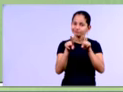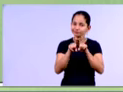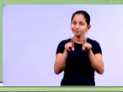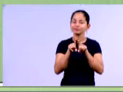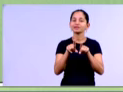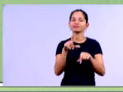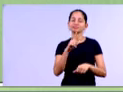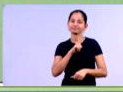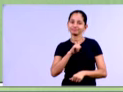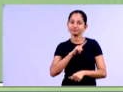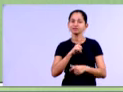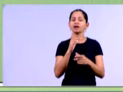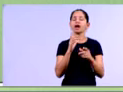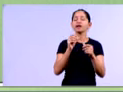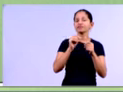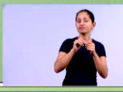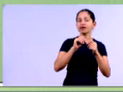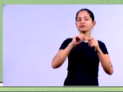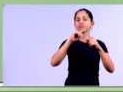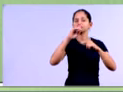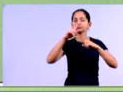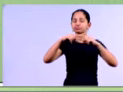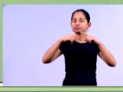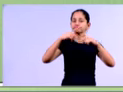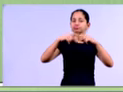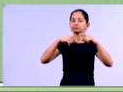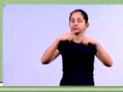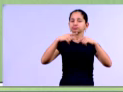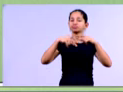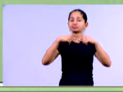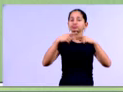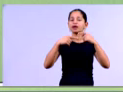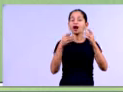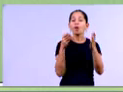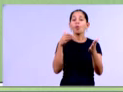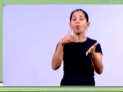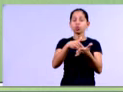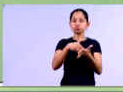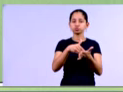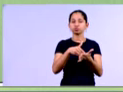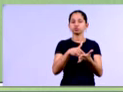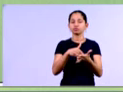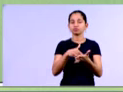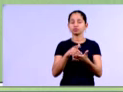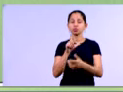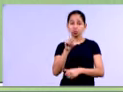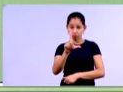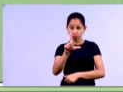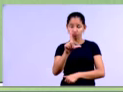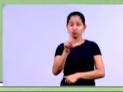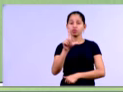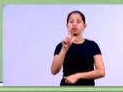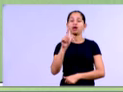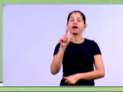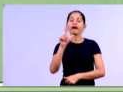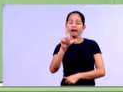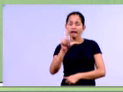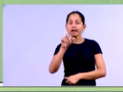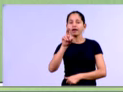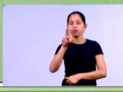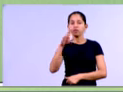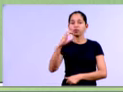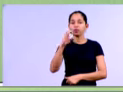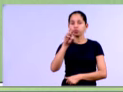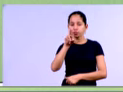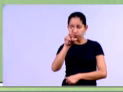formando, por conseguinte, né, e por último, né, o lucro líquido da empresa. Para nós calcularmos a análise vertical,